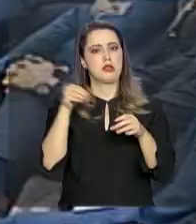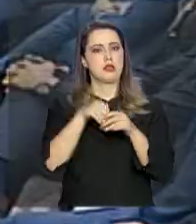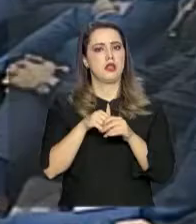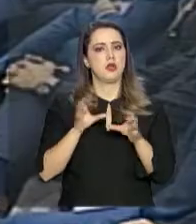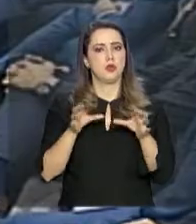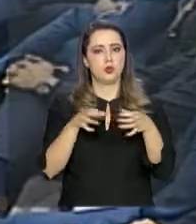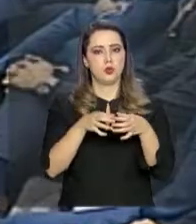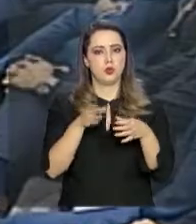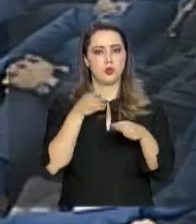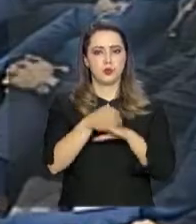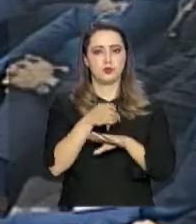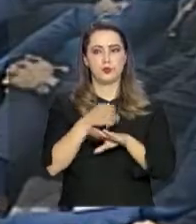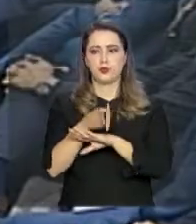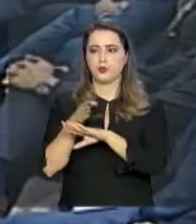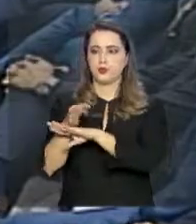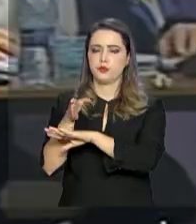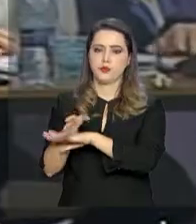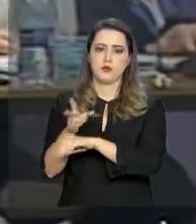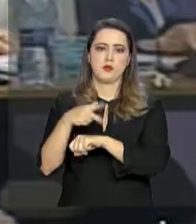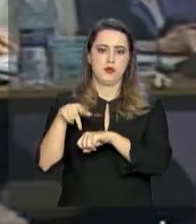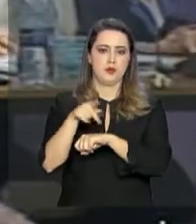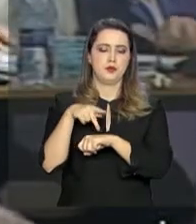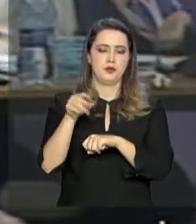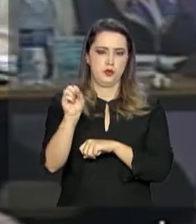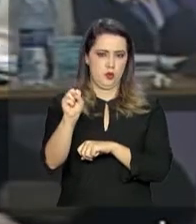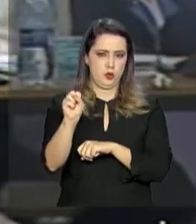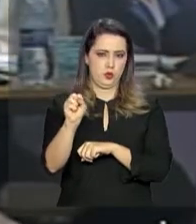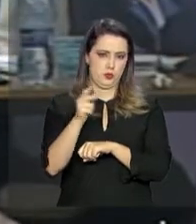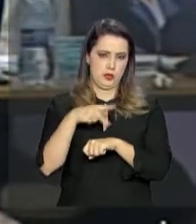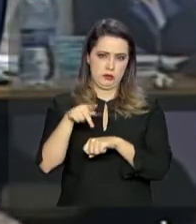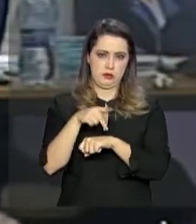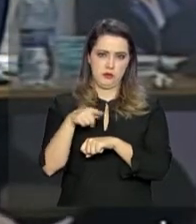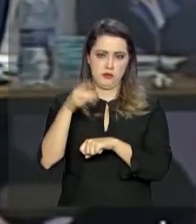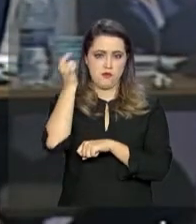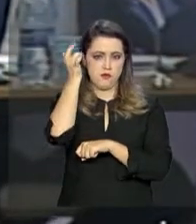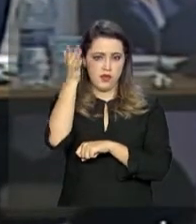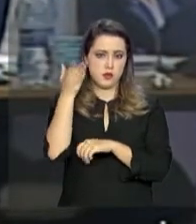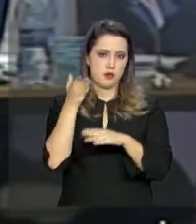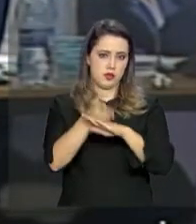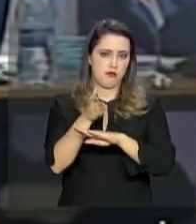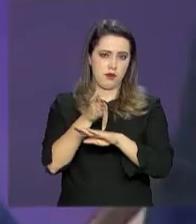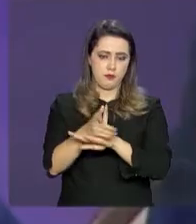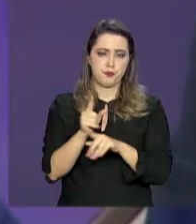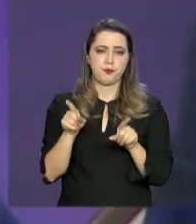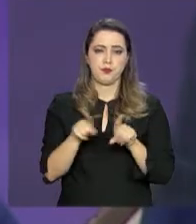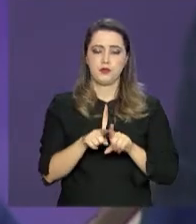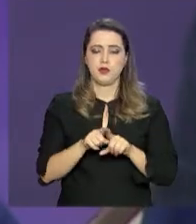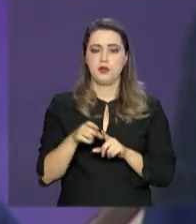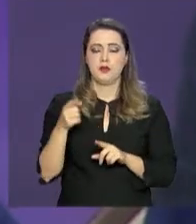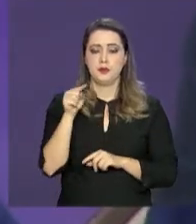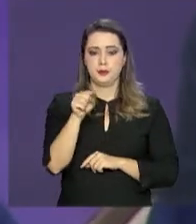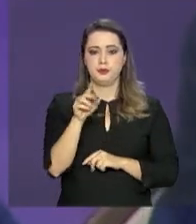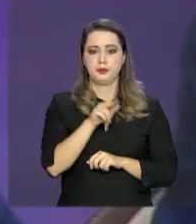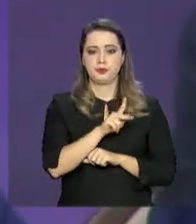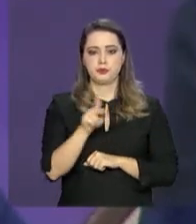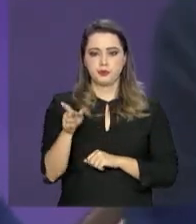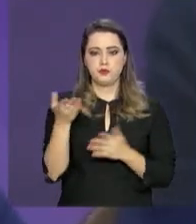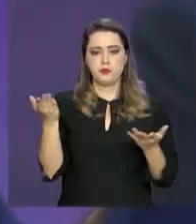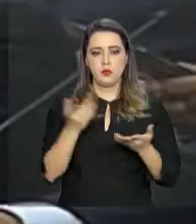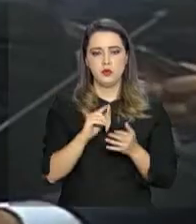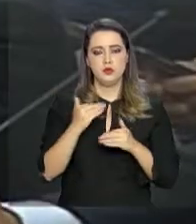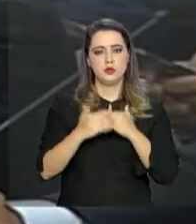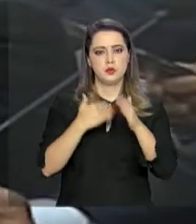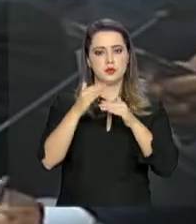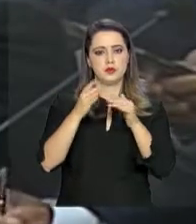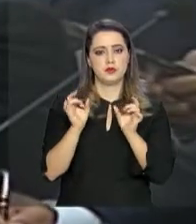grupo. Durante o período que vai ficar na presidência da CPLP, Cabo Verde também quer aumentar a cooperação econômica entre os